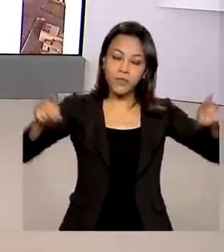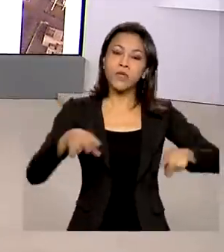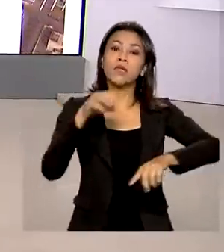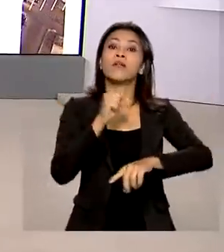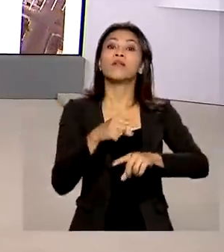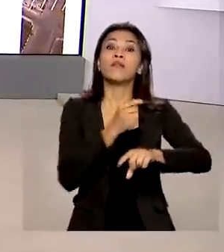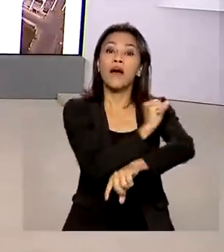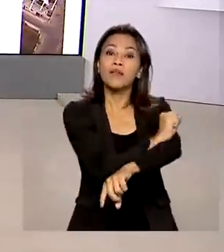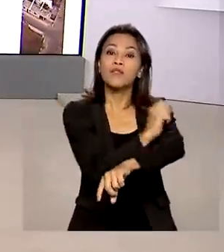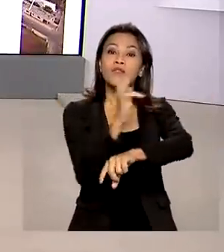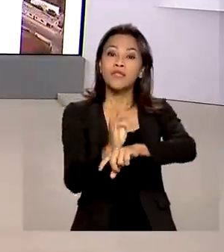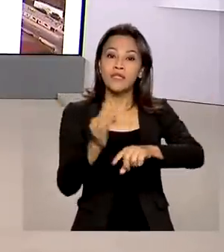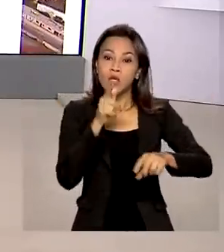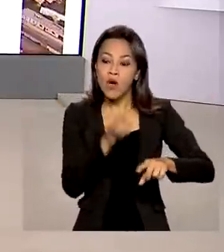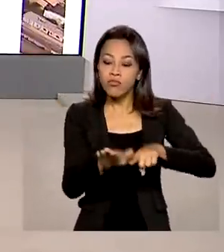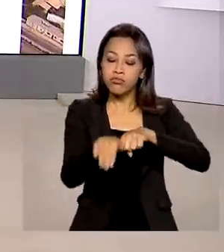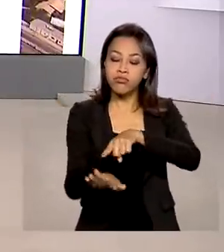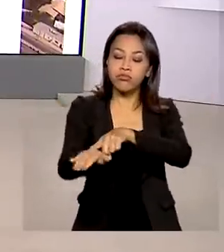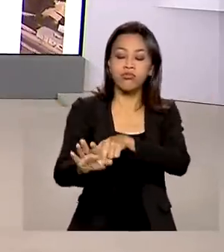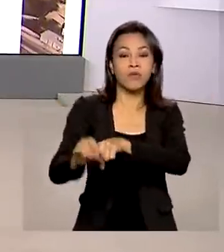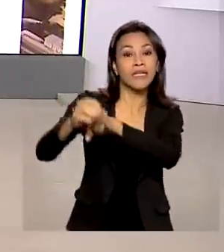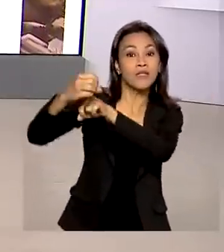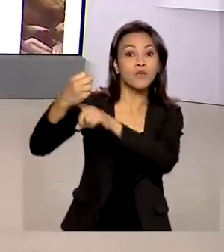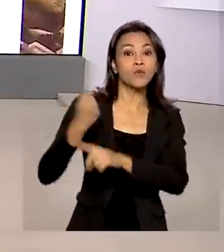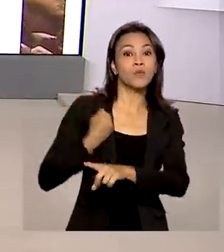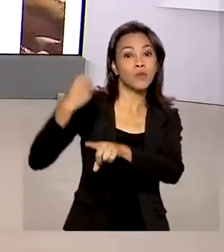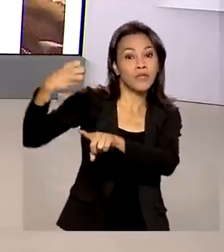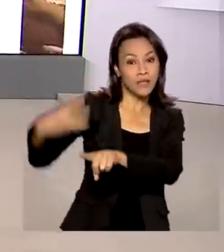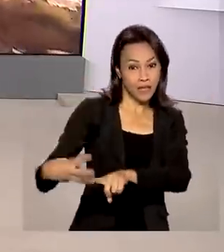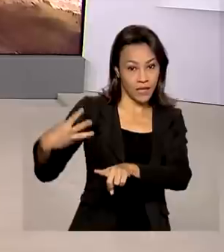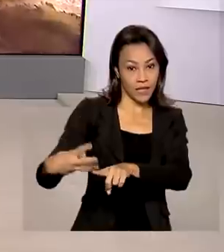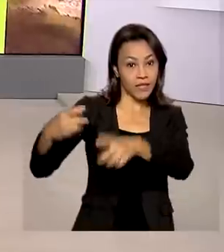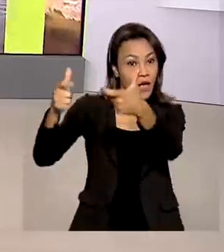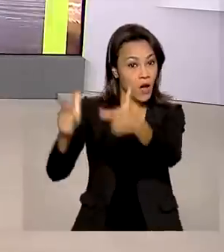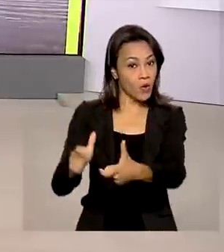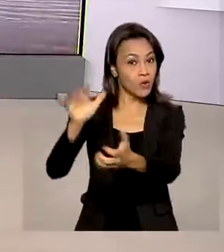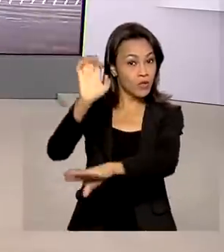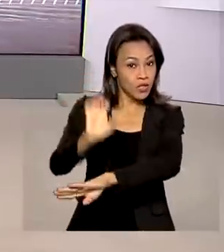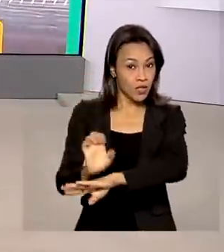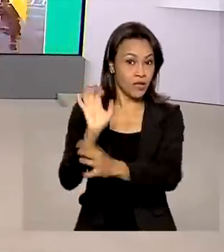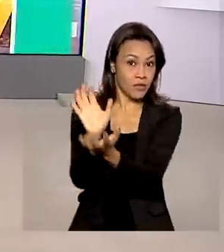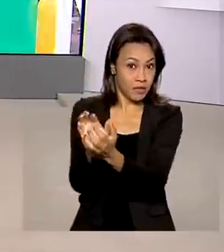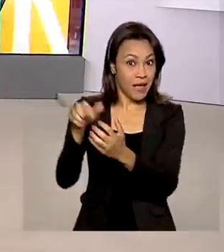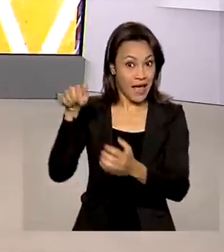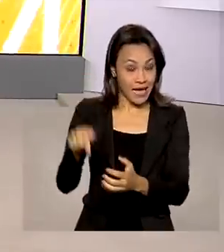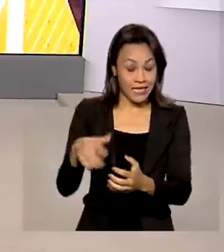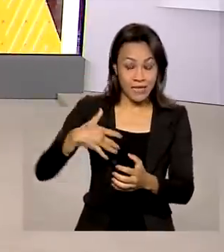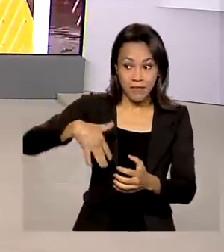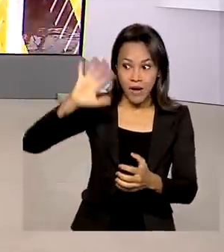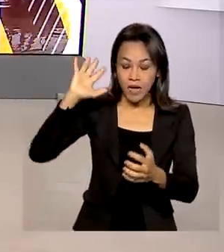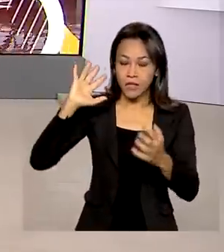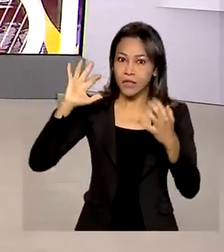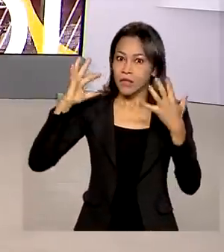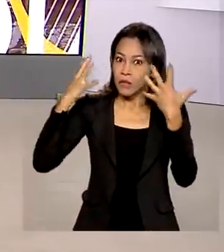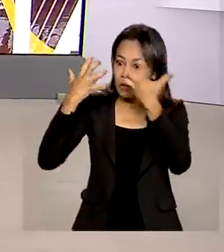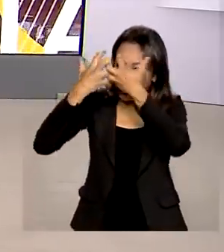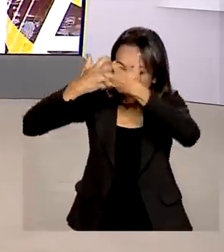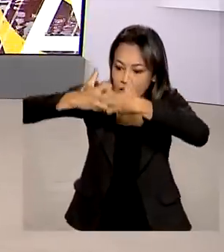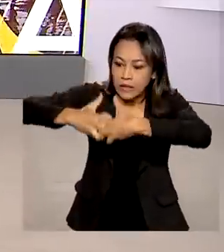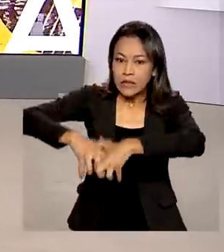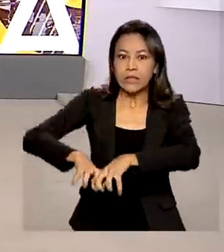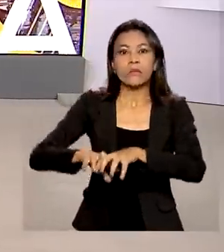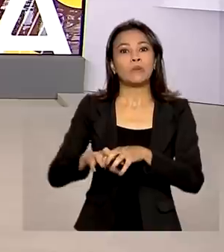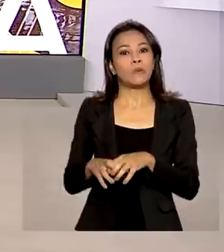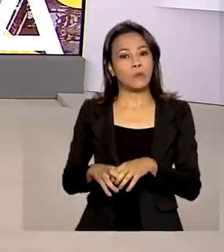à estação de bombeamento 3, em Salgueiro, Pernambuco. Essa é a mais complexa estrutura do eixo norte do projeto e vai